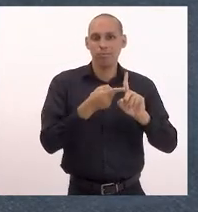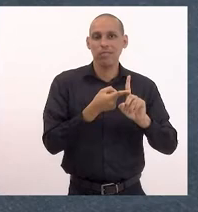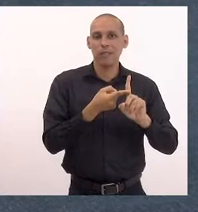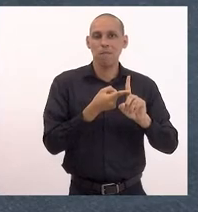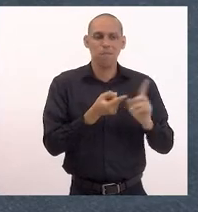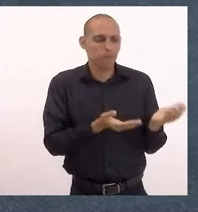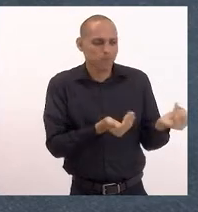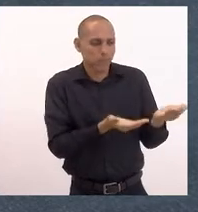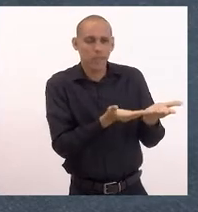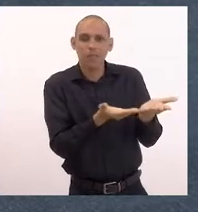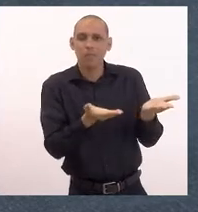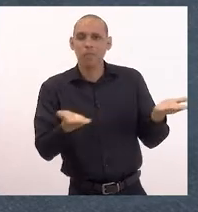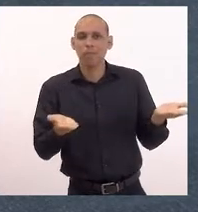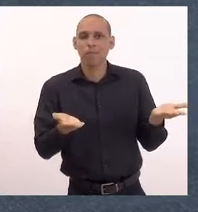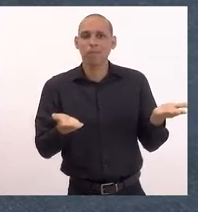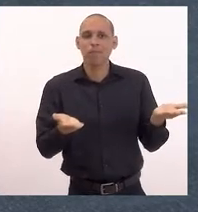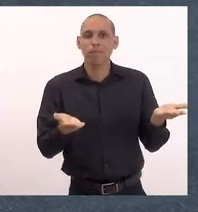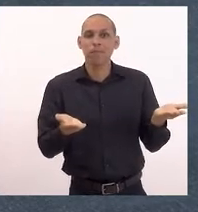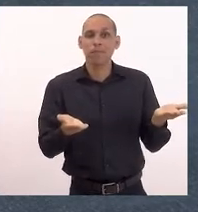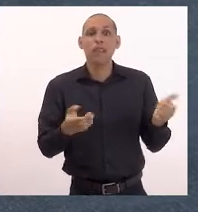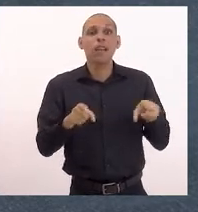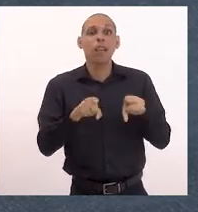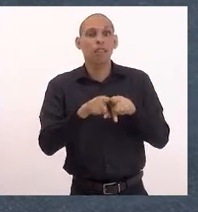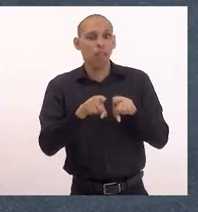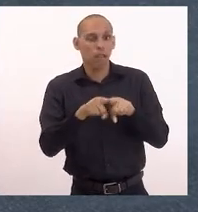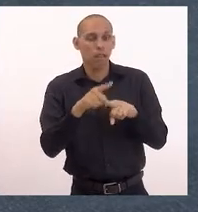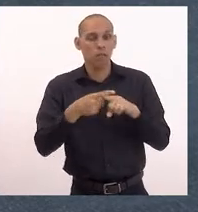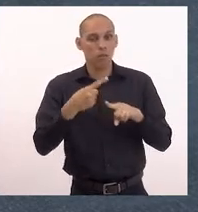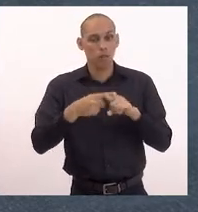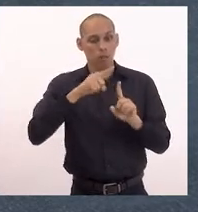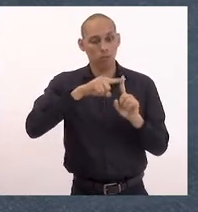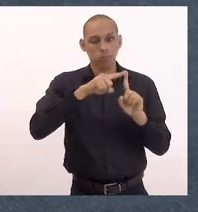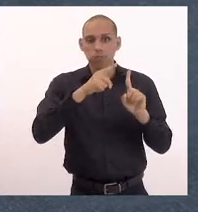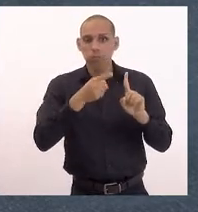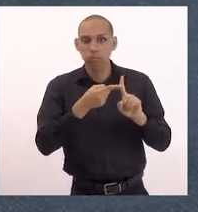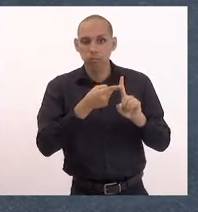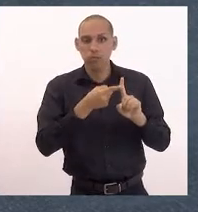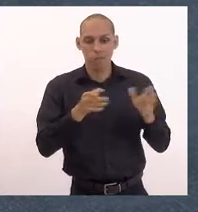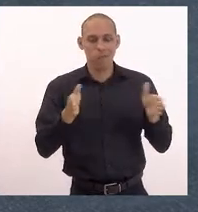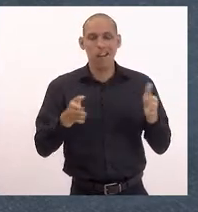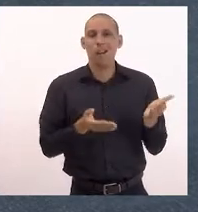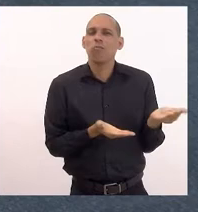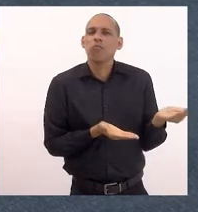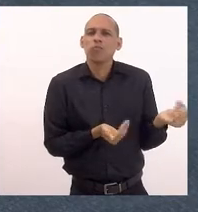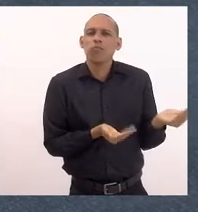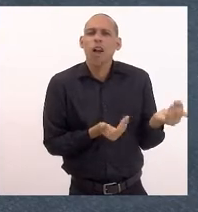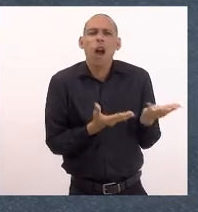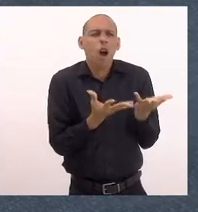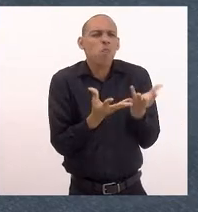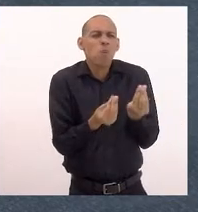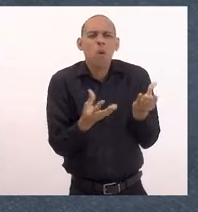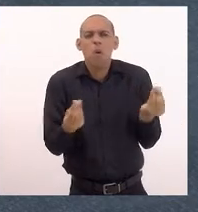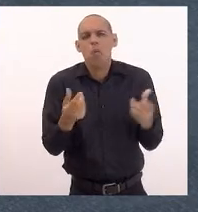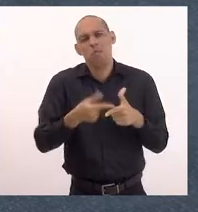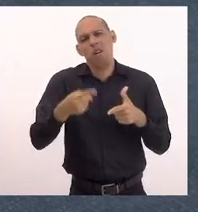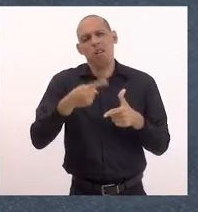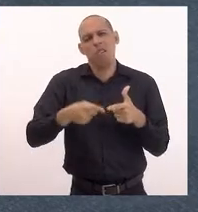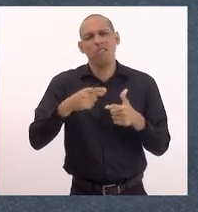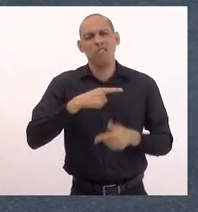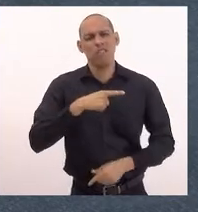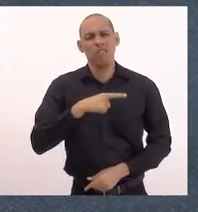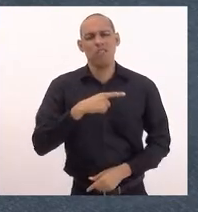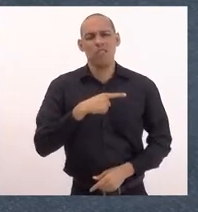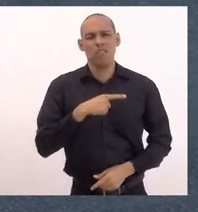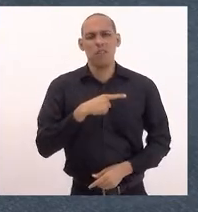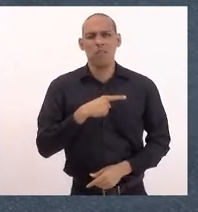adolescente. Inclusive porque a gravidez na adolescência tem um monte de problemas, muitos